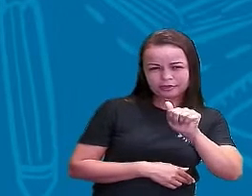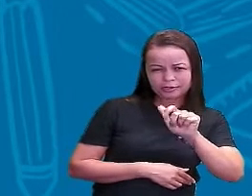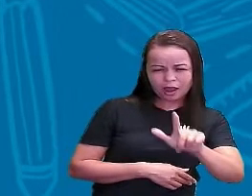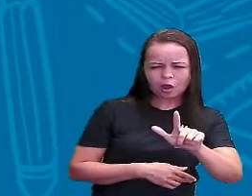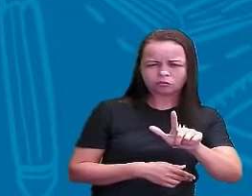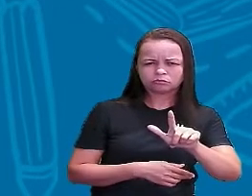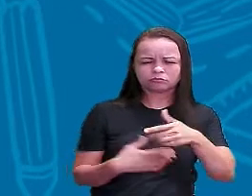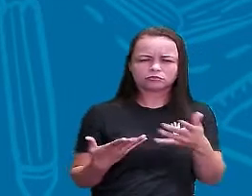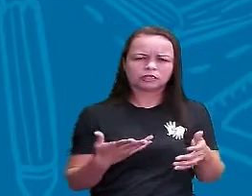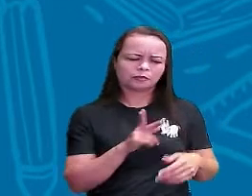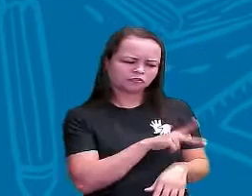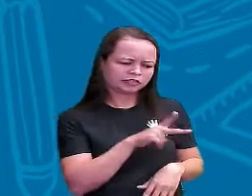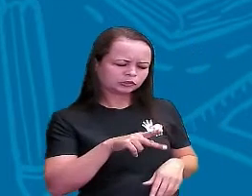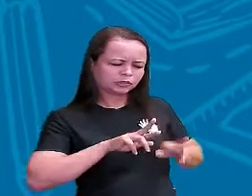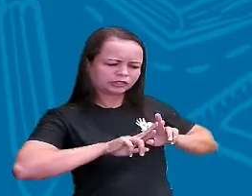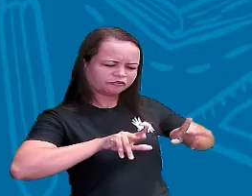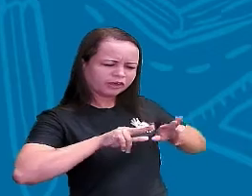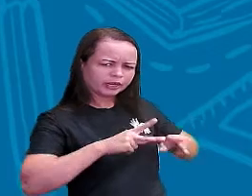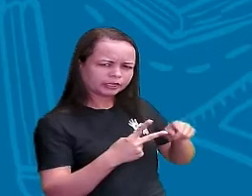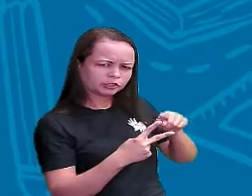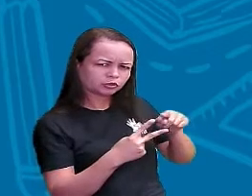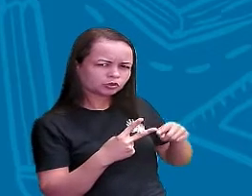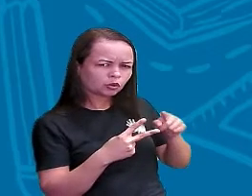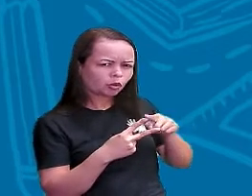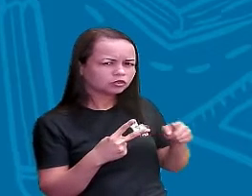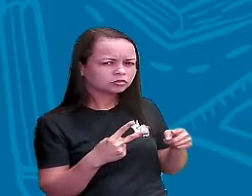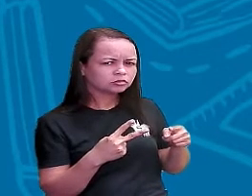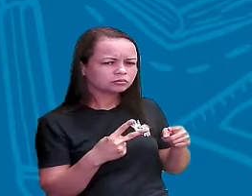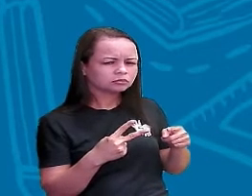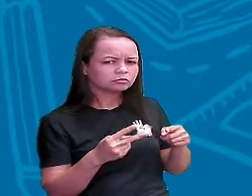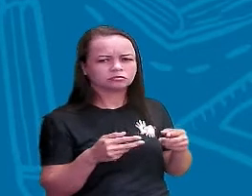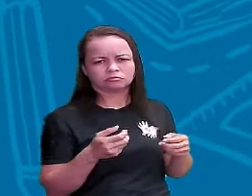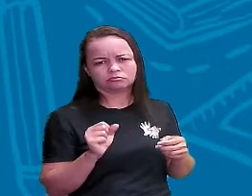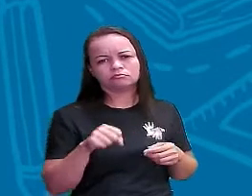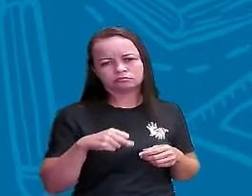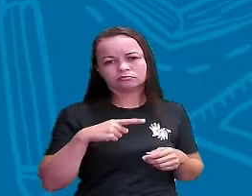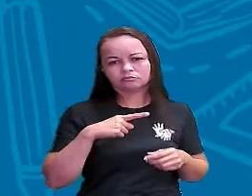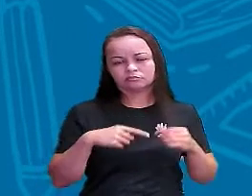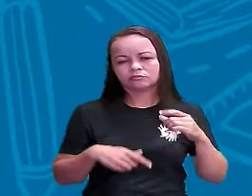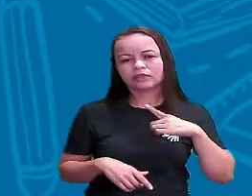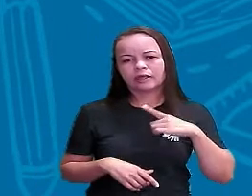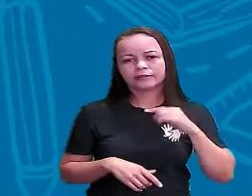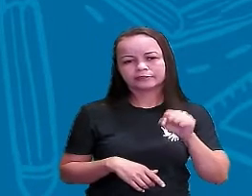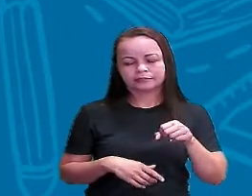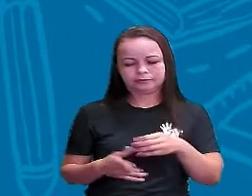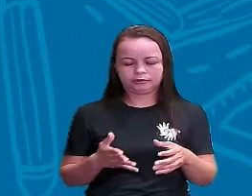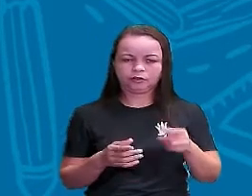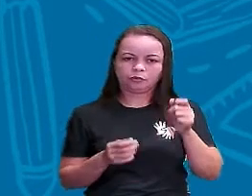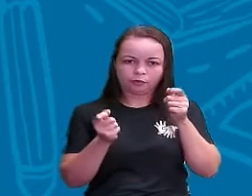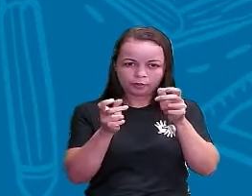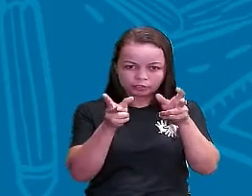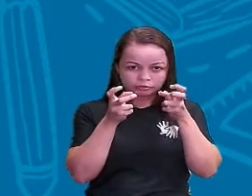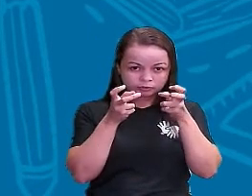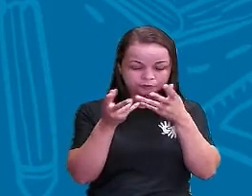De objeto para material? Tem Tem sim Então, se liga aí Presta atenção